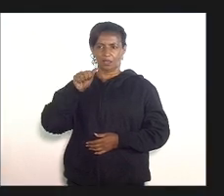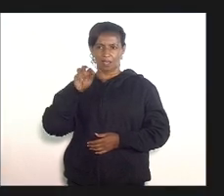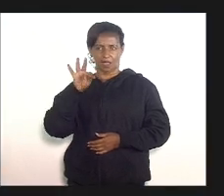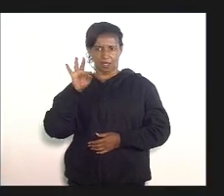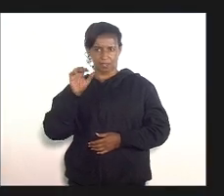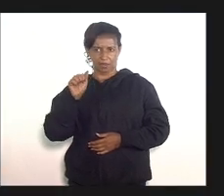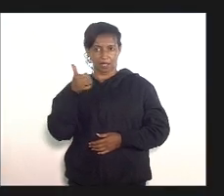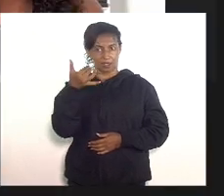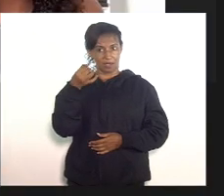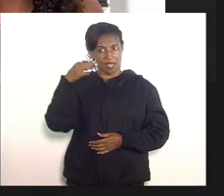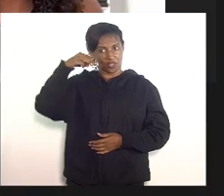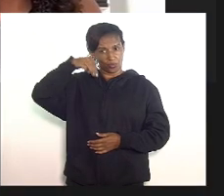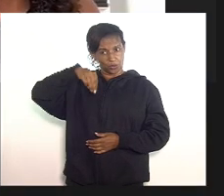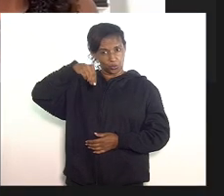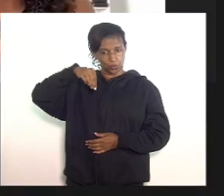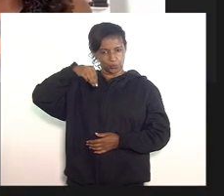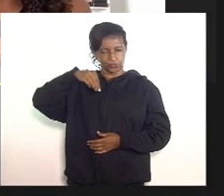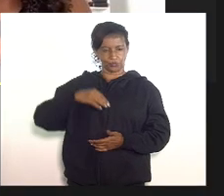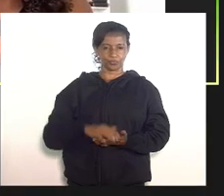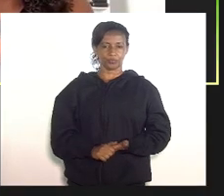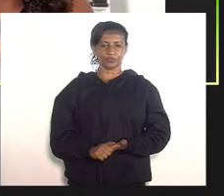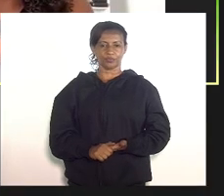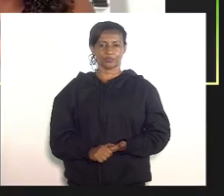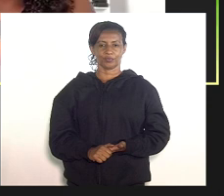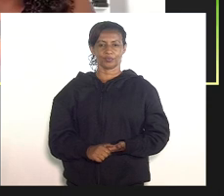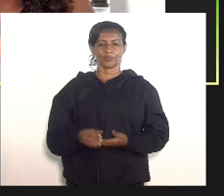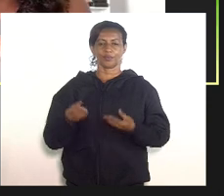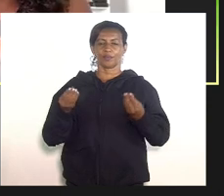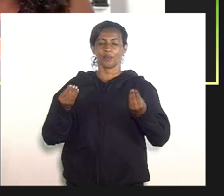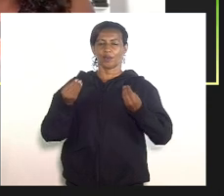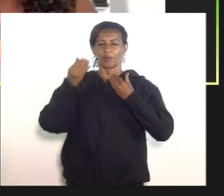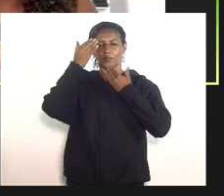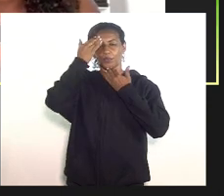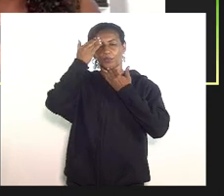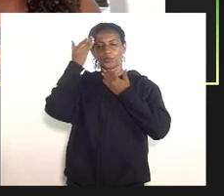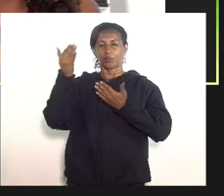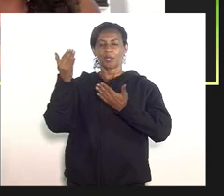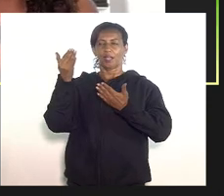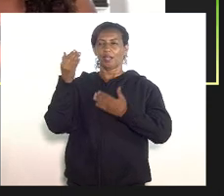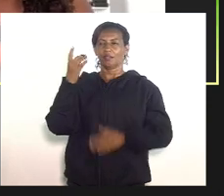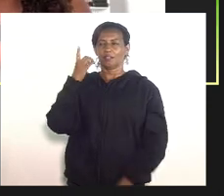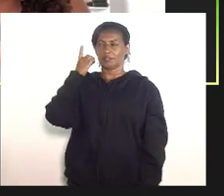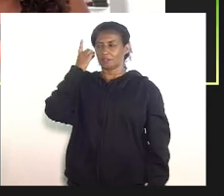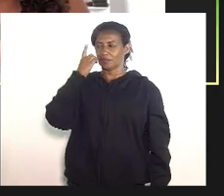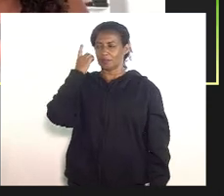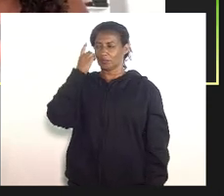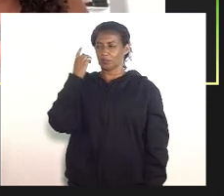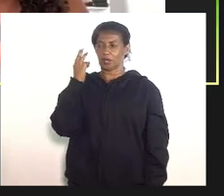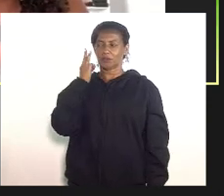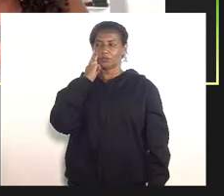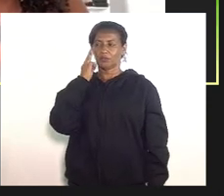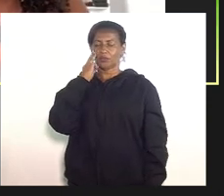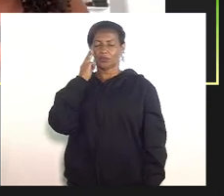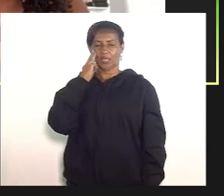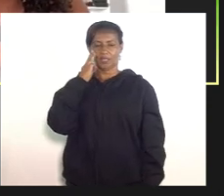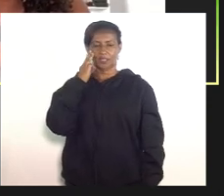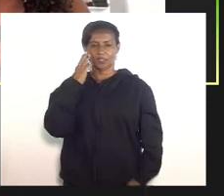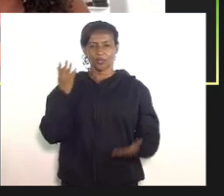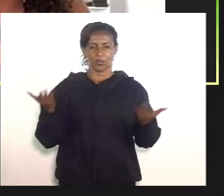com o tempo regimental muito obrigada deputado Valdeck é importante que no dia de hoje